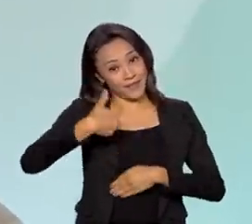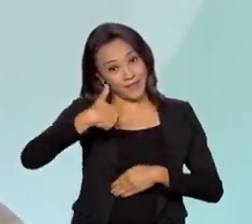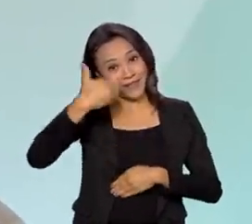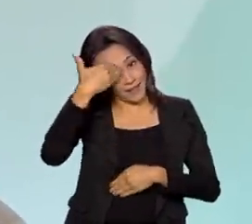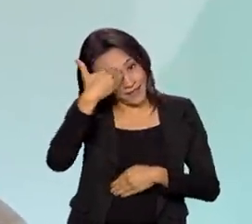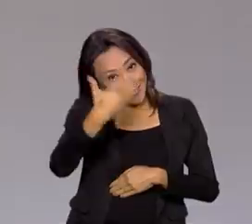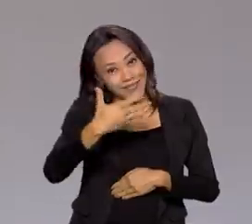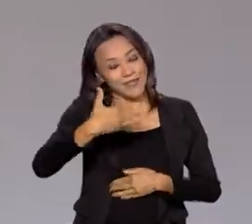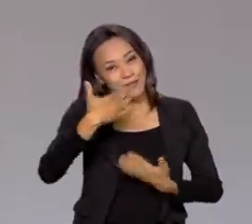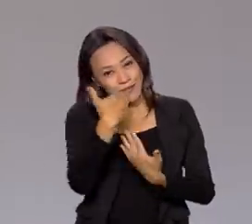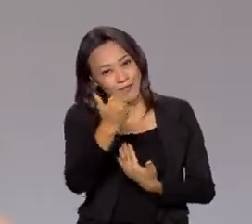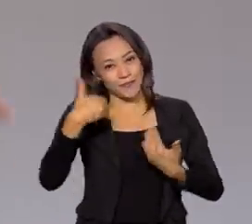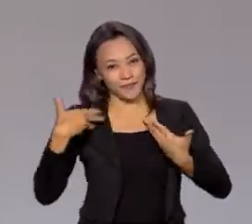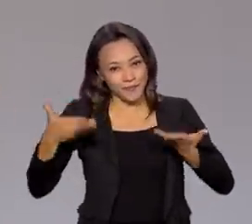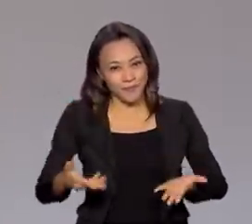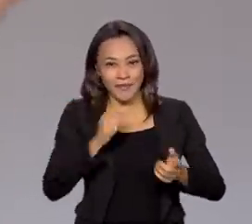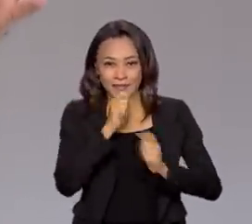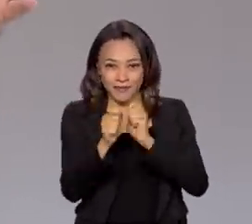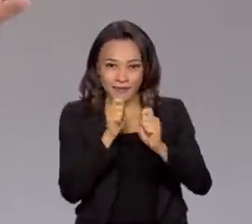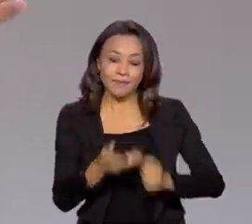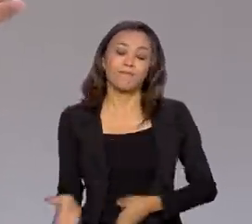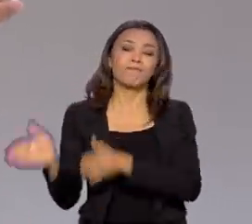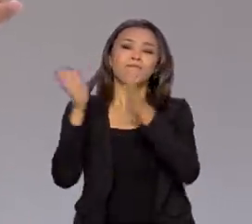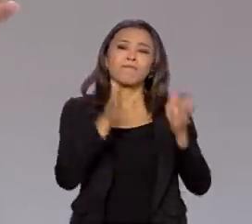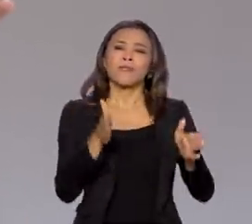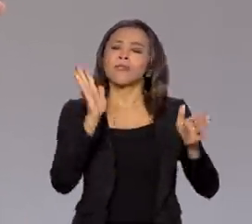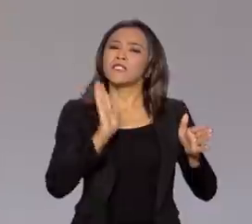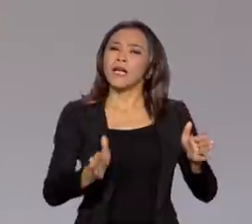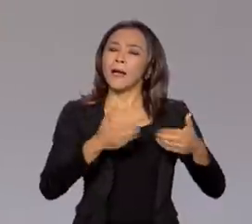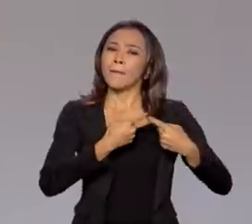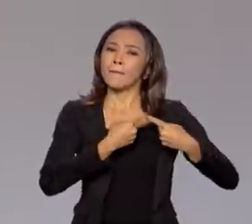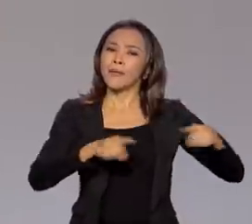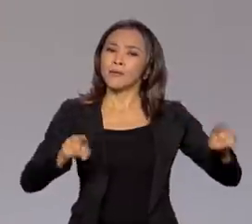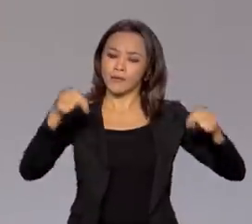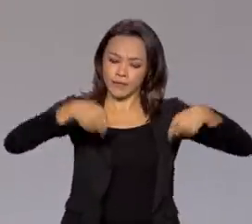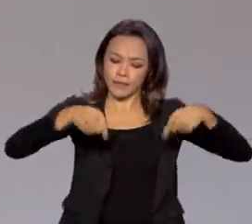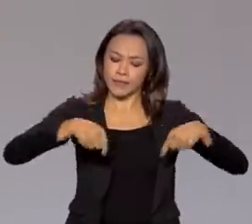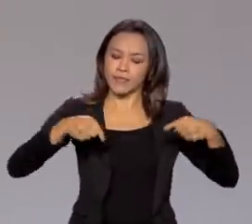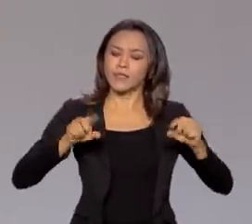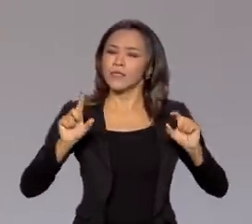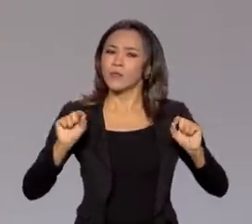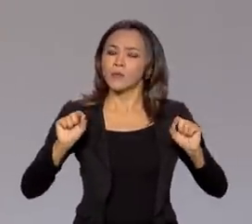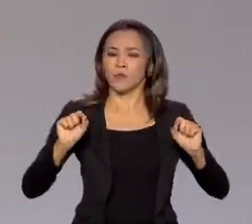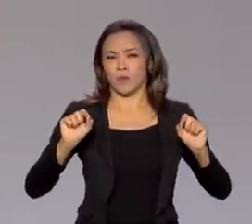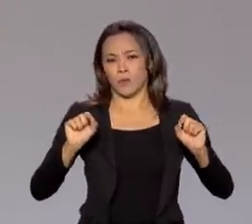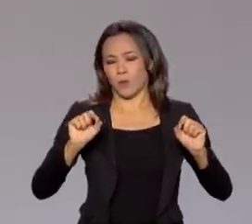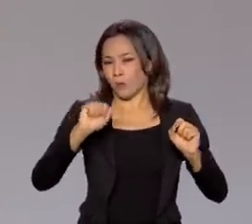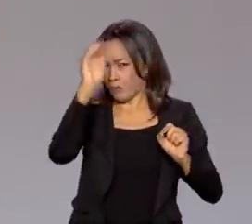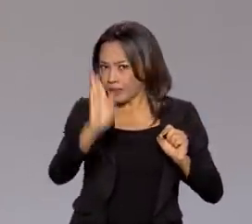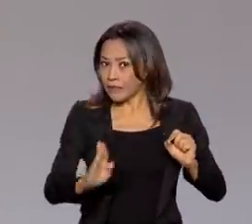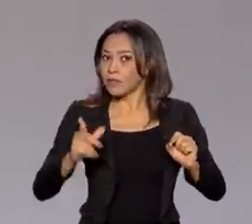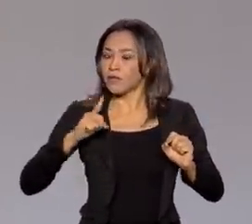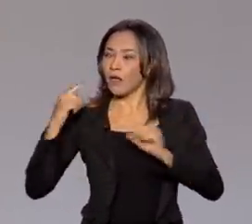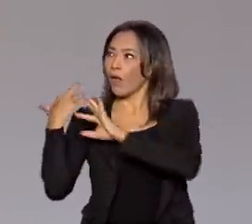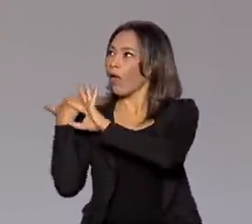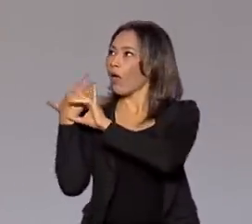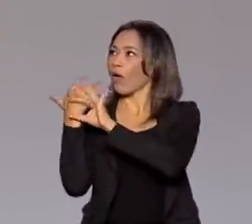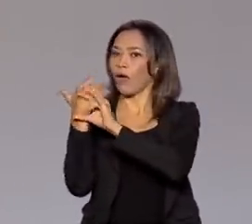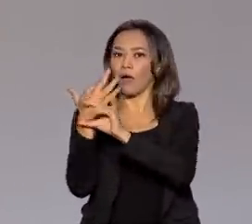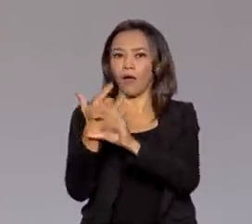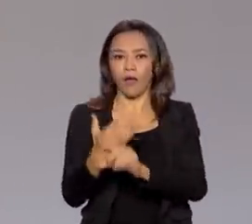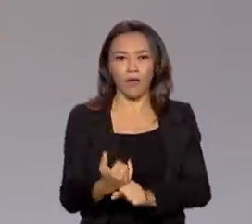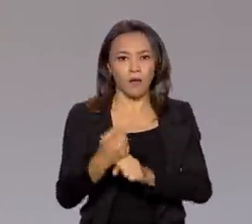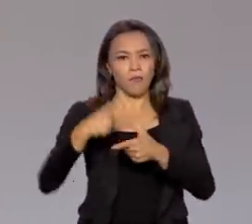oportunidade. Secretário, como nós falamos aqui na abertura do programa, o Brasil tem esse problema histórico que é o